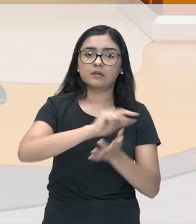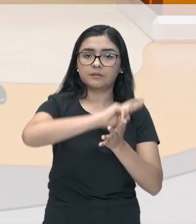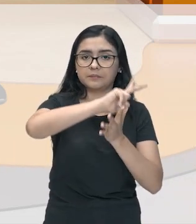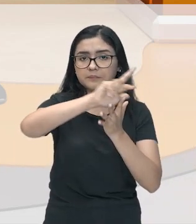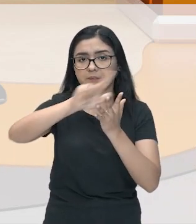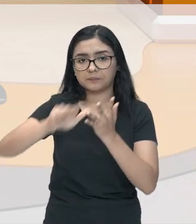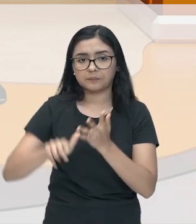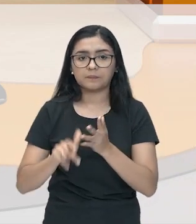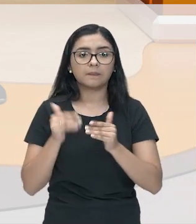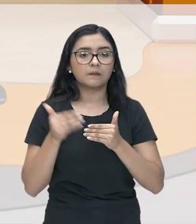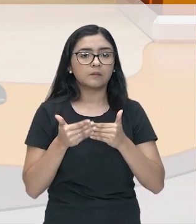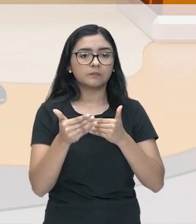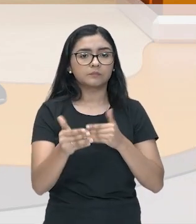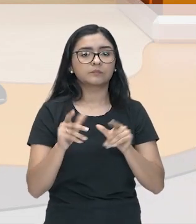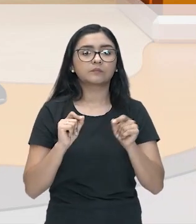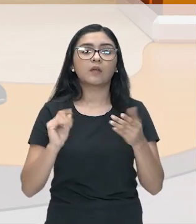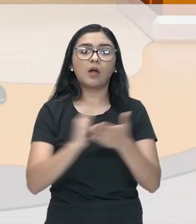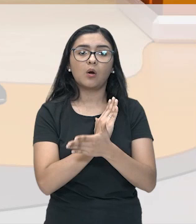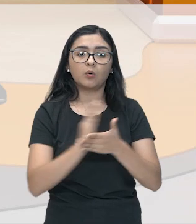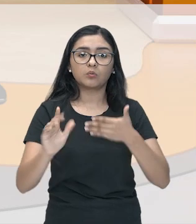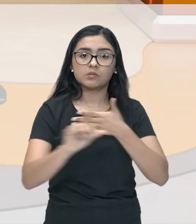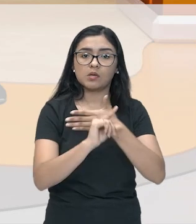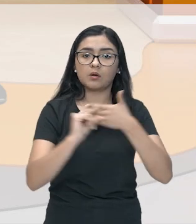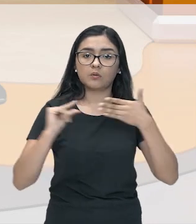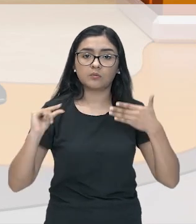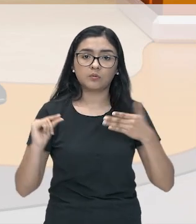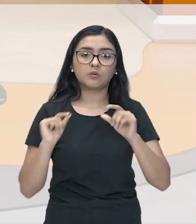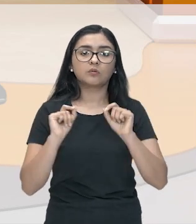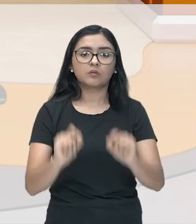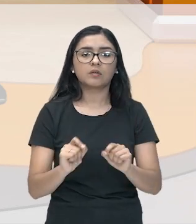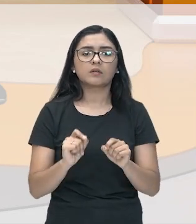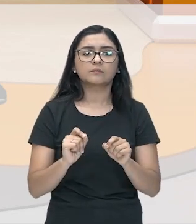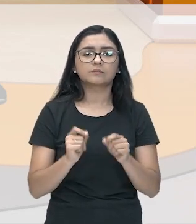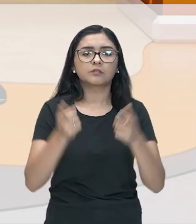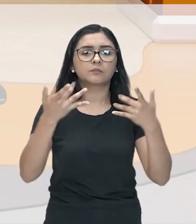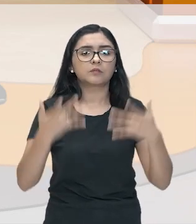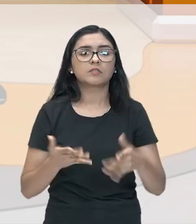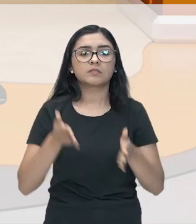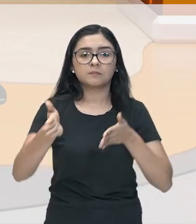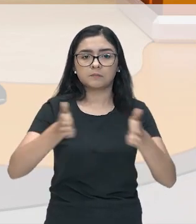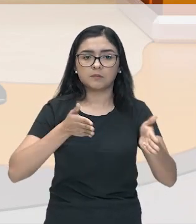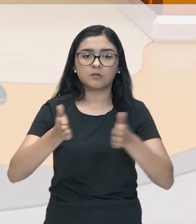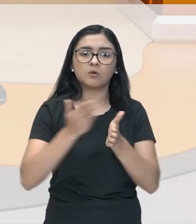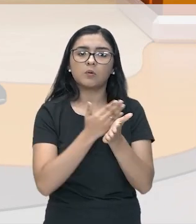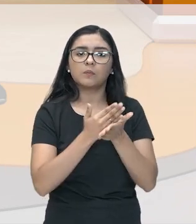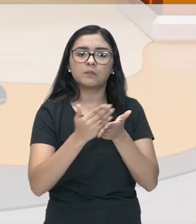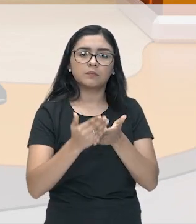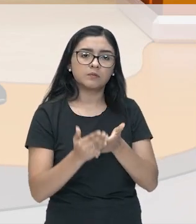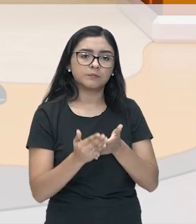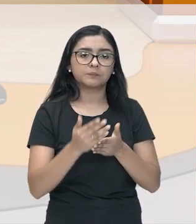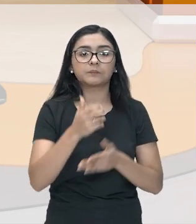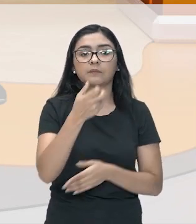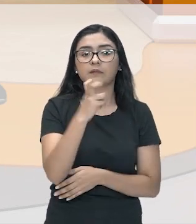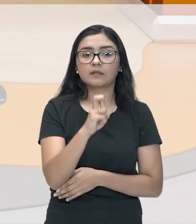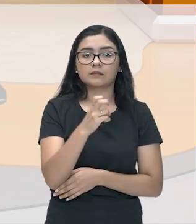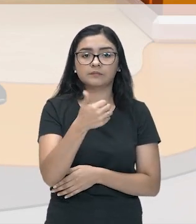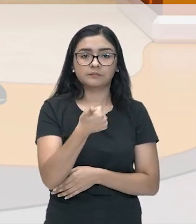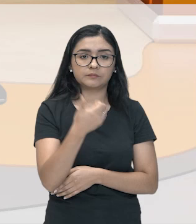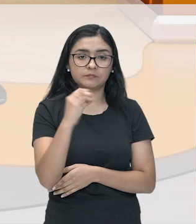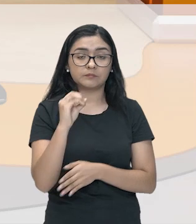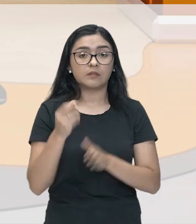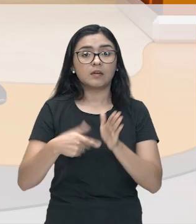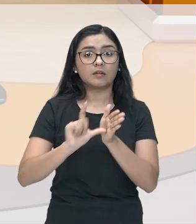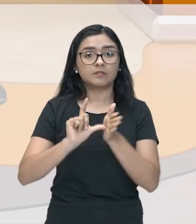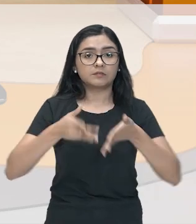Continuando, olha, alguns autores defendem que este período se iniciou em 510